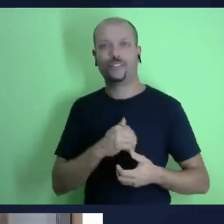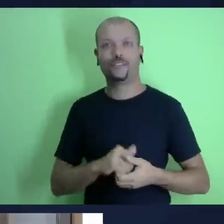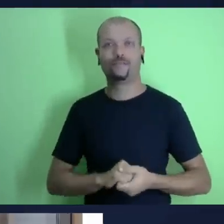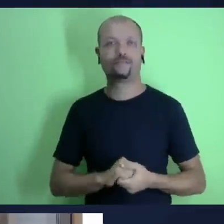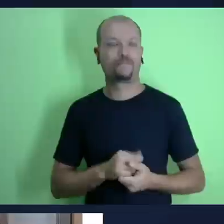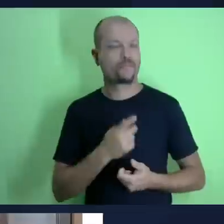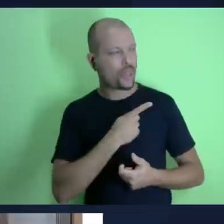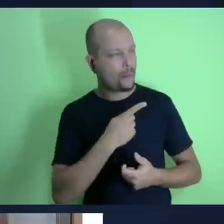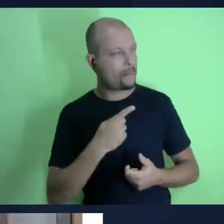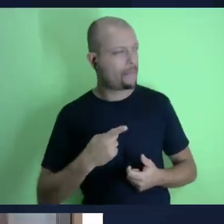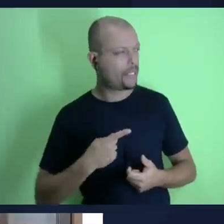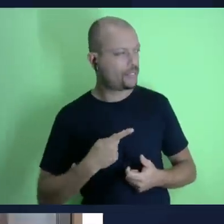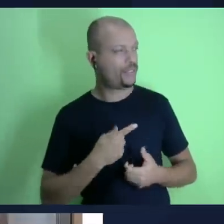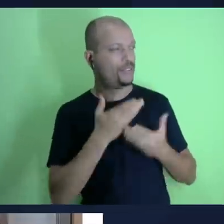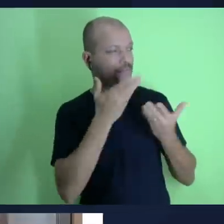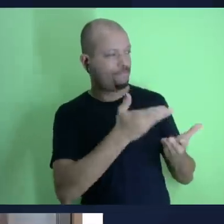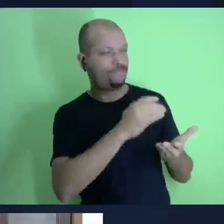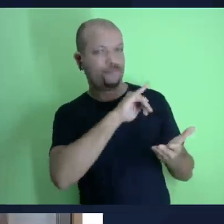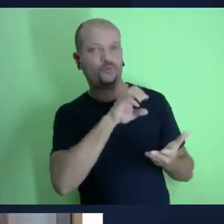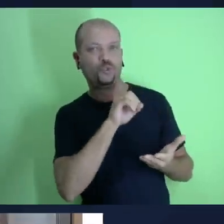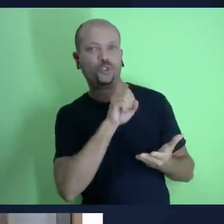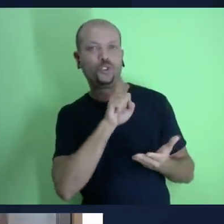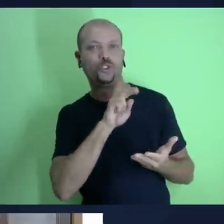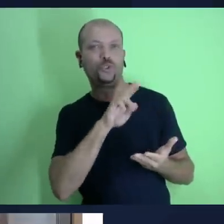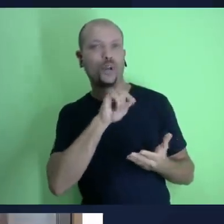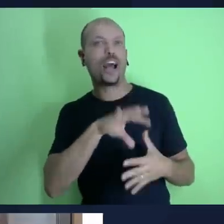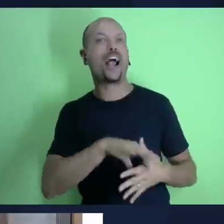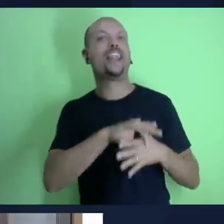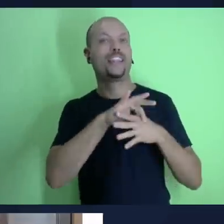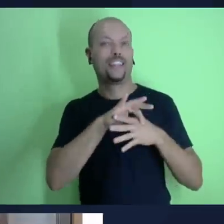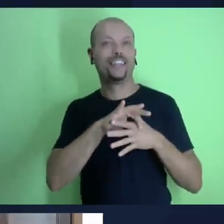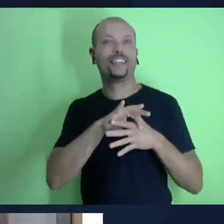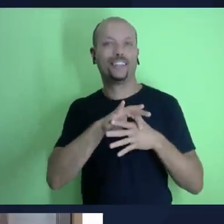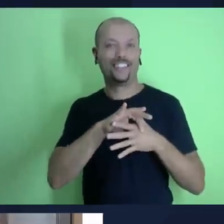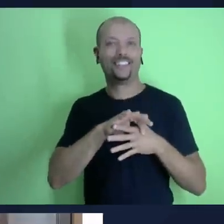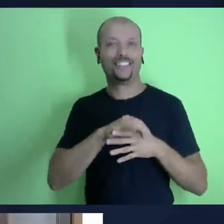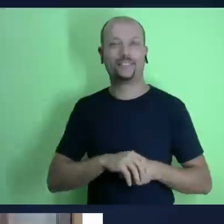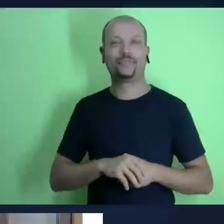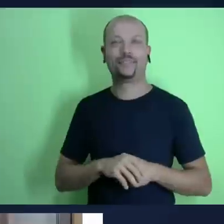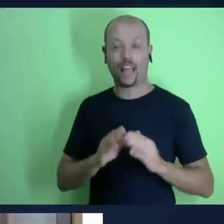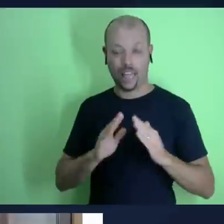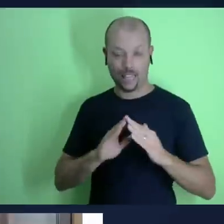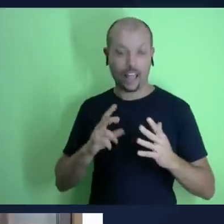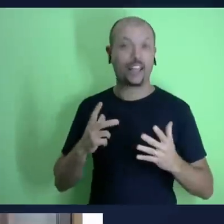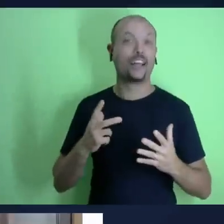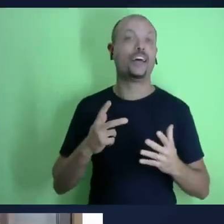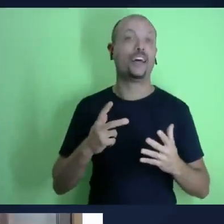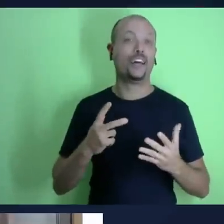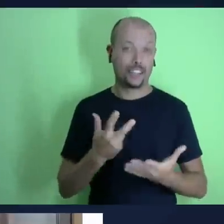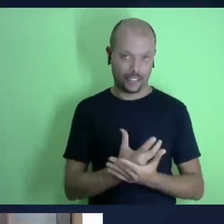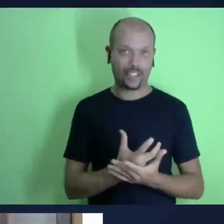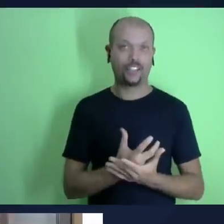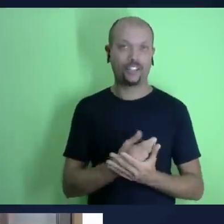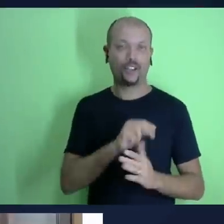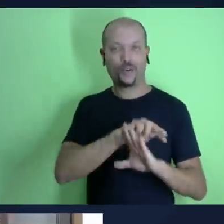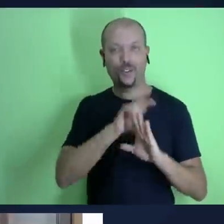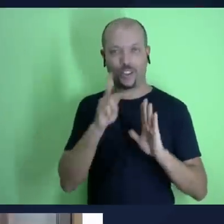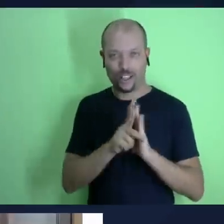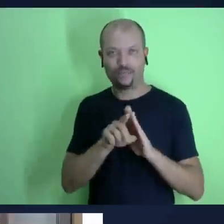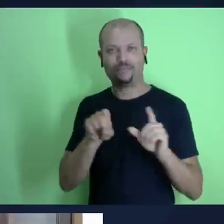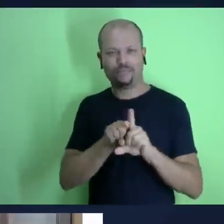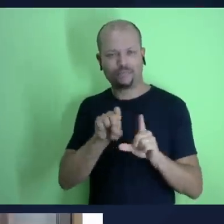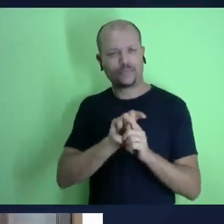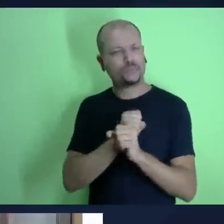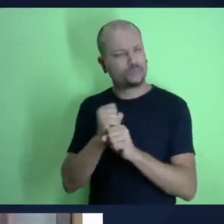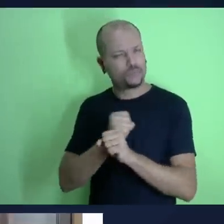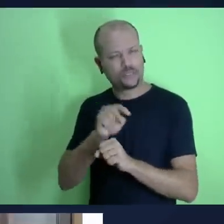liderando departamentos de mordomia ministério de mordomia em várias regiões de São Paulo muito obrigado pastor